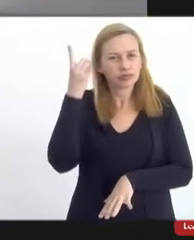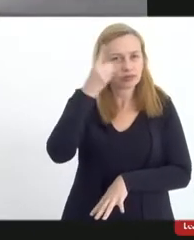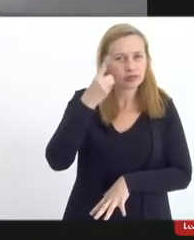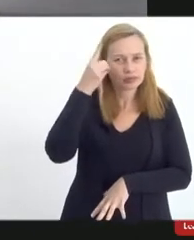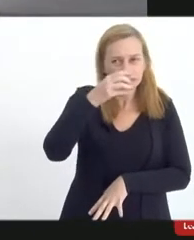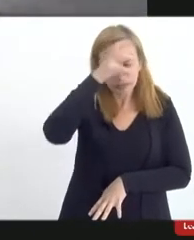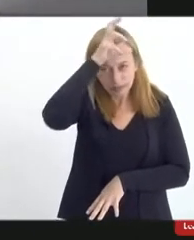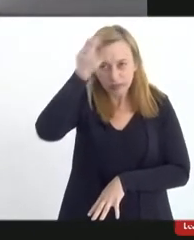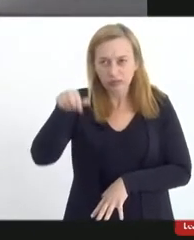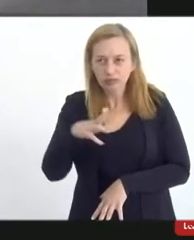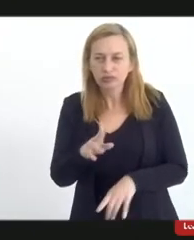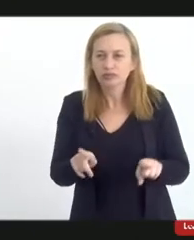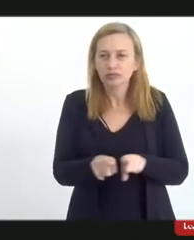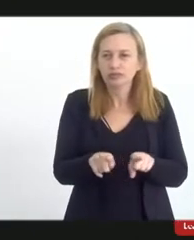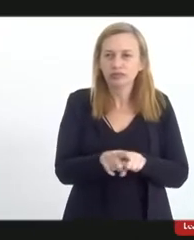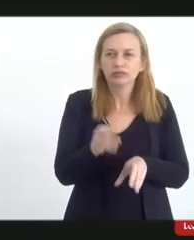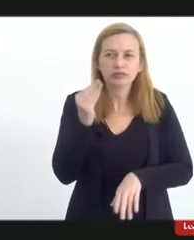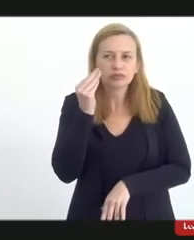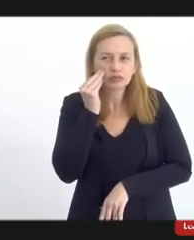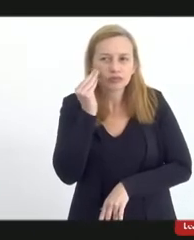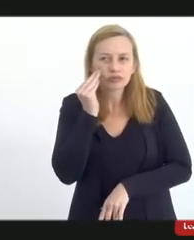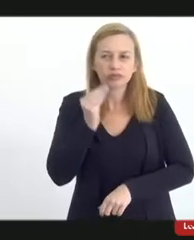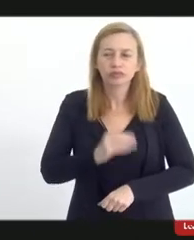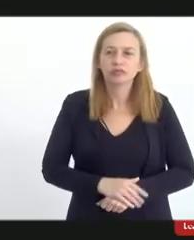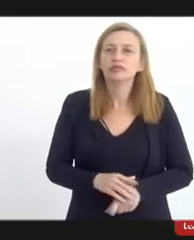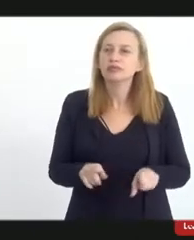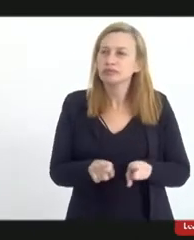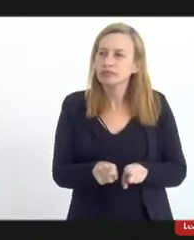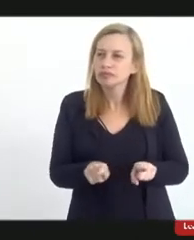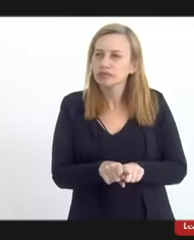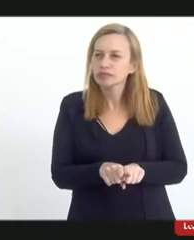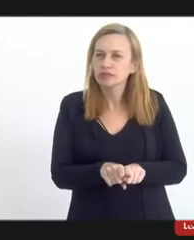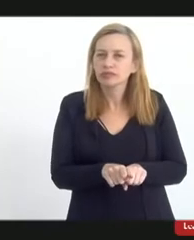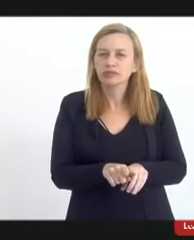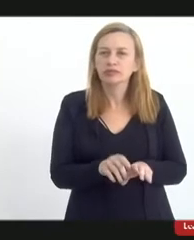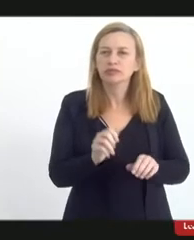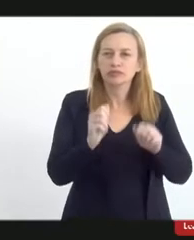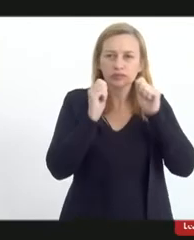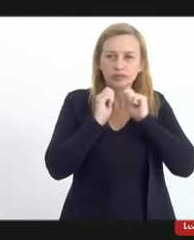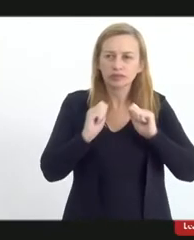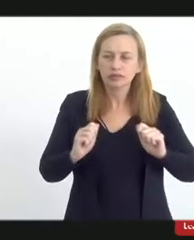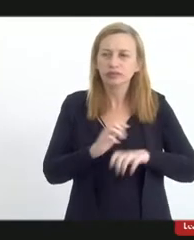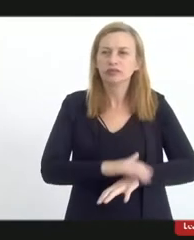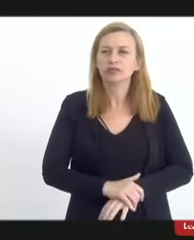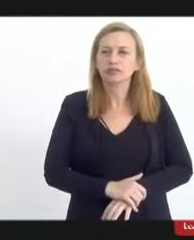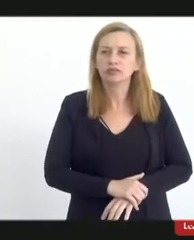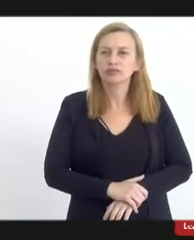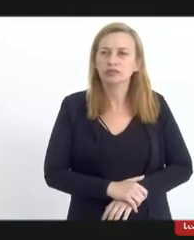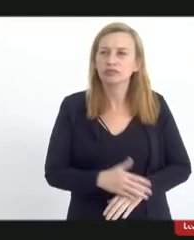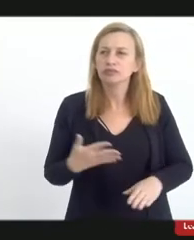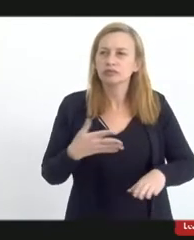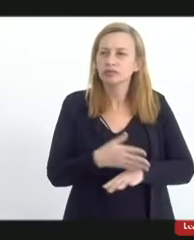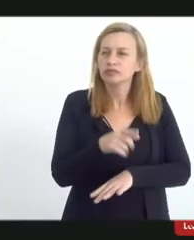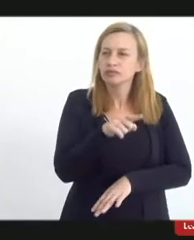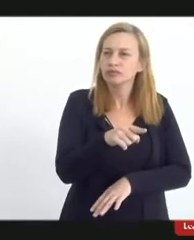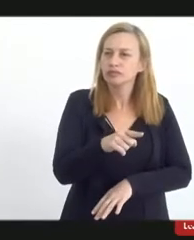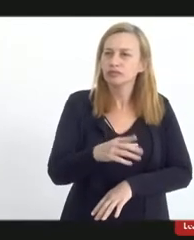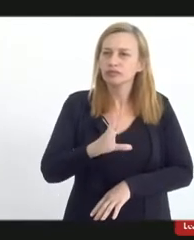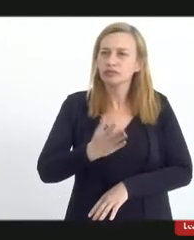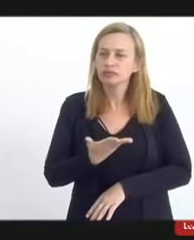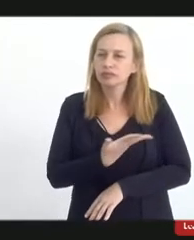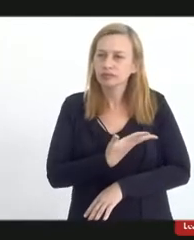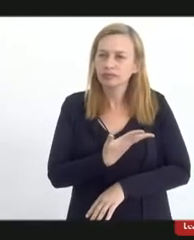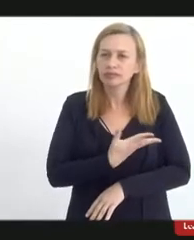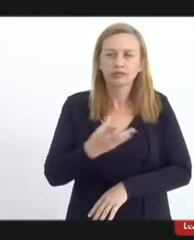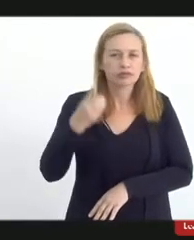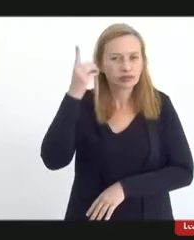Tia Ju quanto a deputada Mônica Francisco, também estão presentes as assessorias. E chega agora a nossa querida deputada